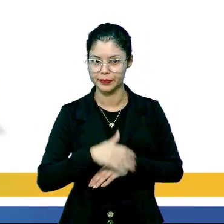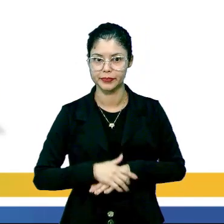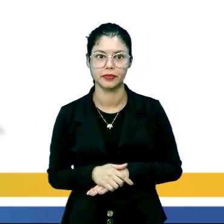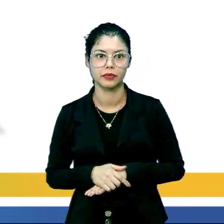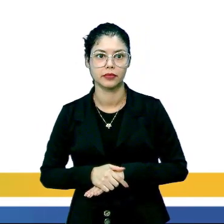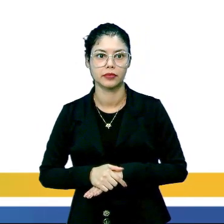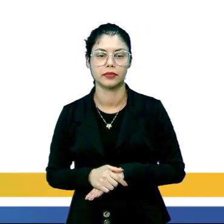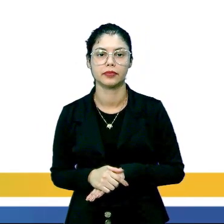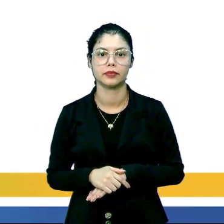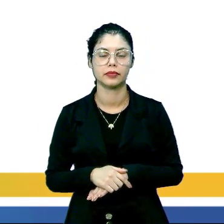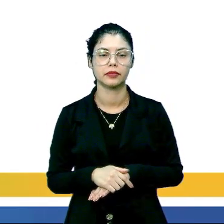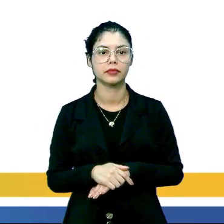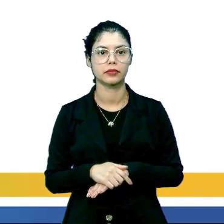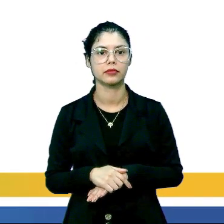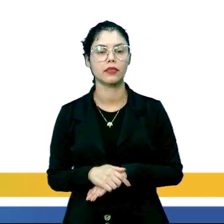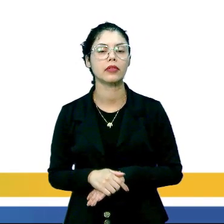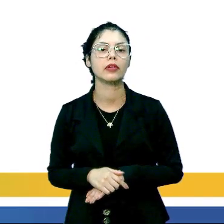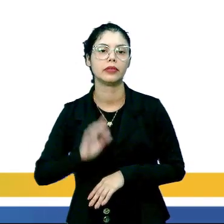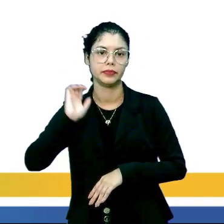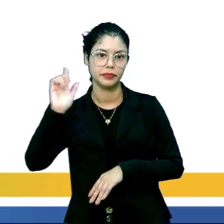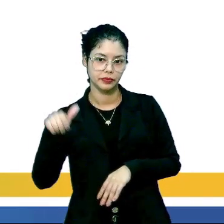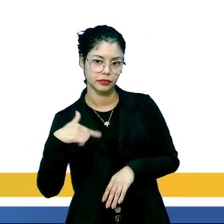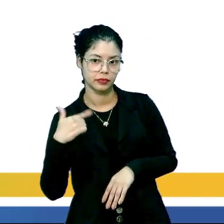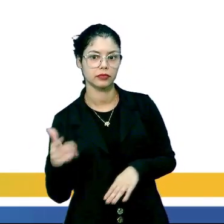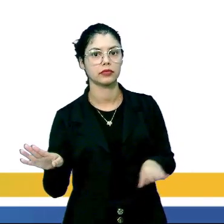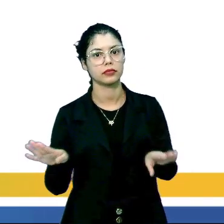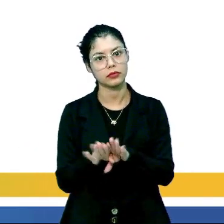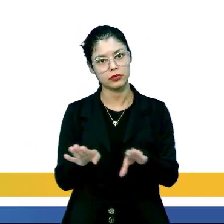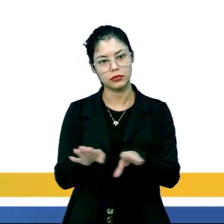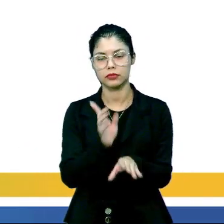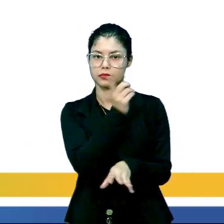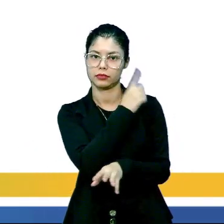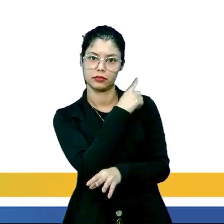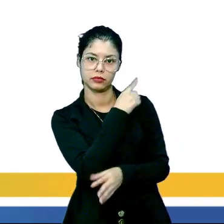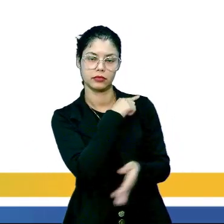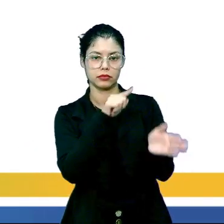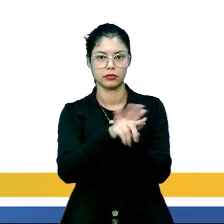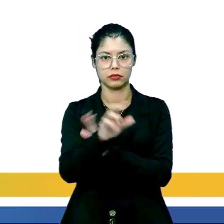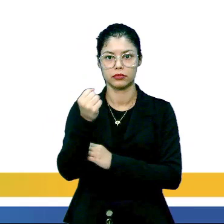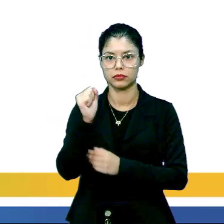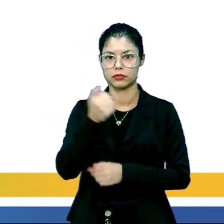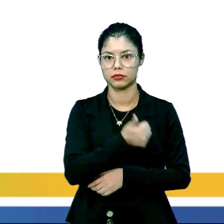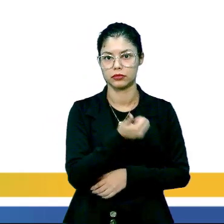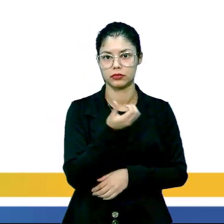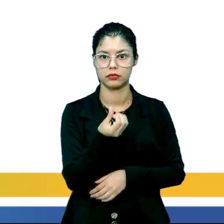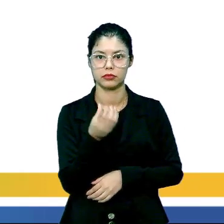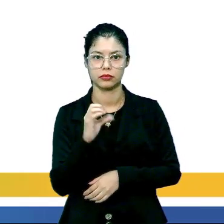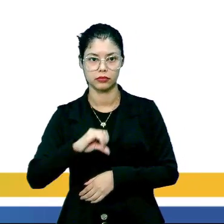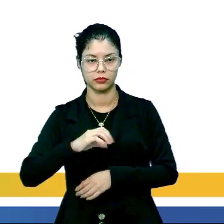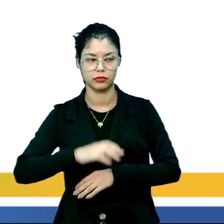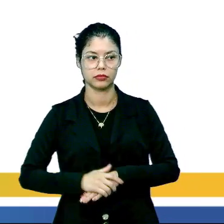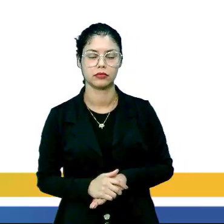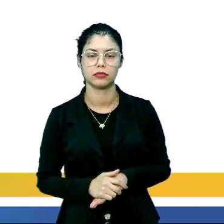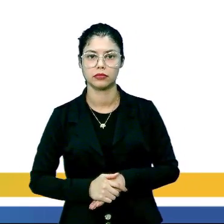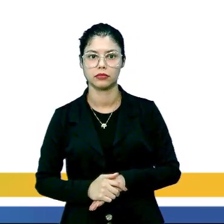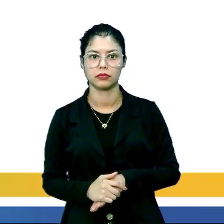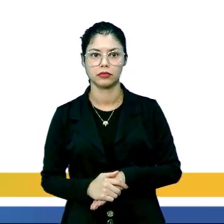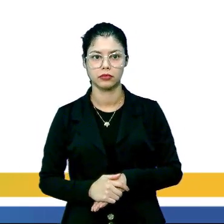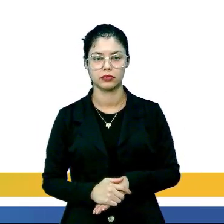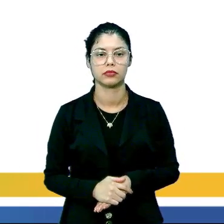Vamos lá na próxima questão. A próxima questão também é do livro 1. Essa é a questão 8, a gente consegue encontrar lá na página